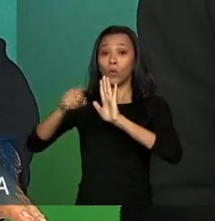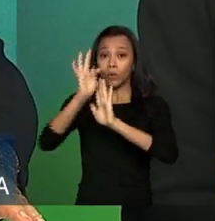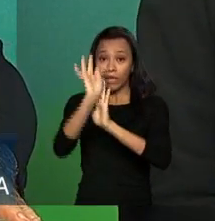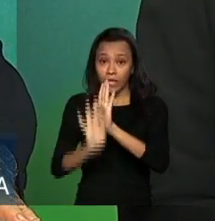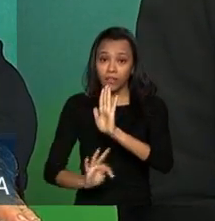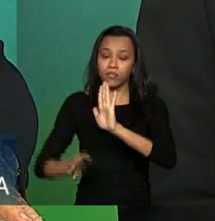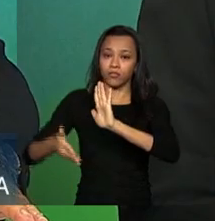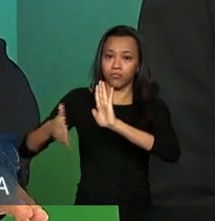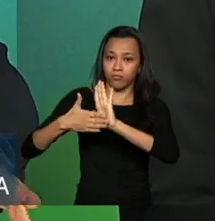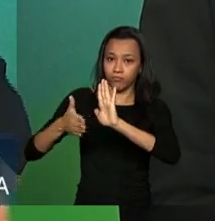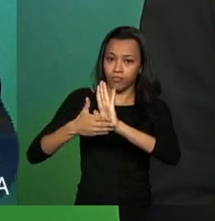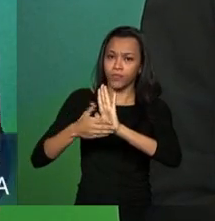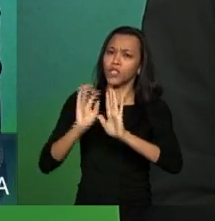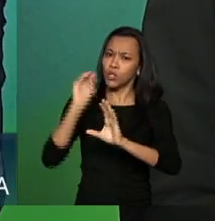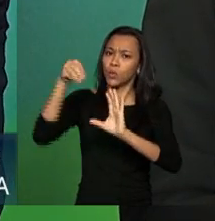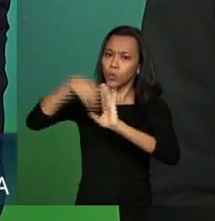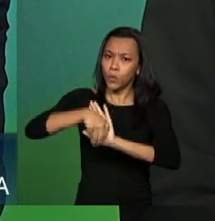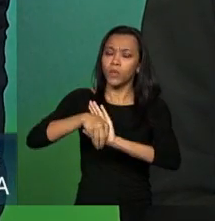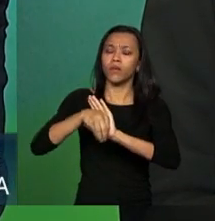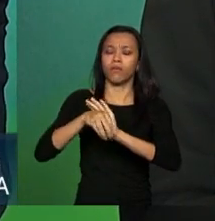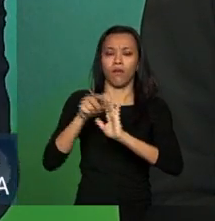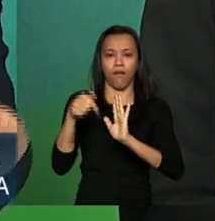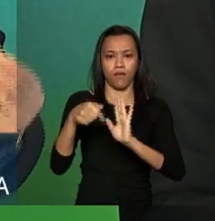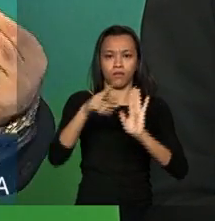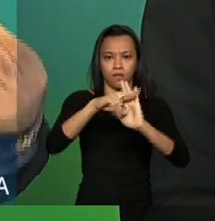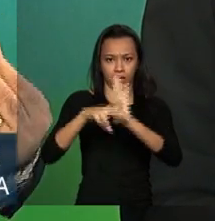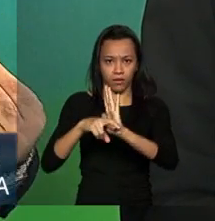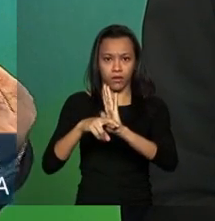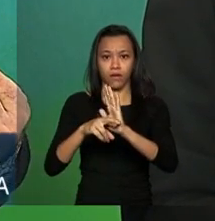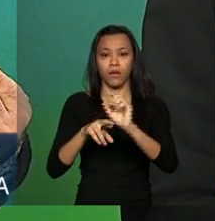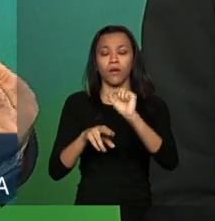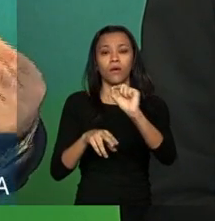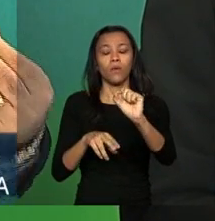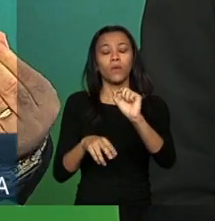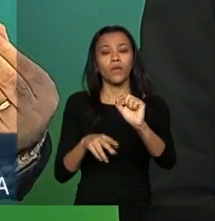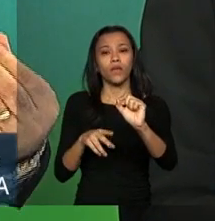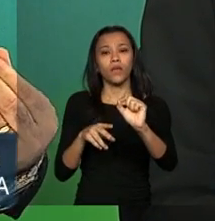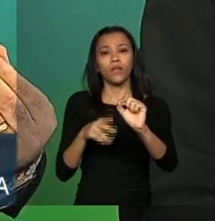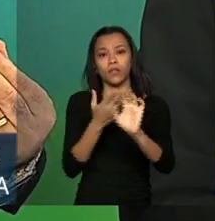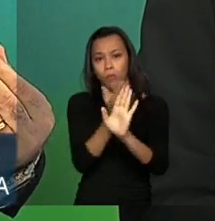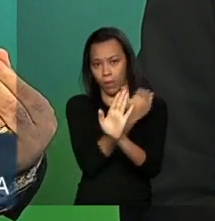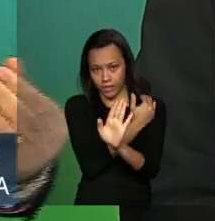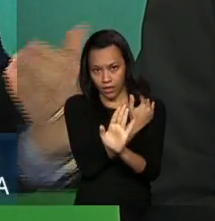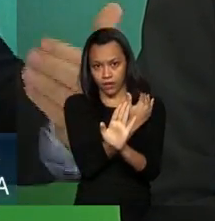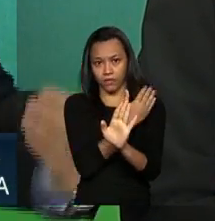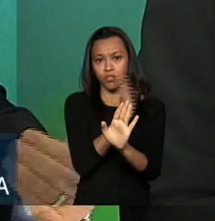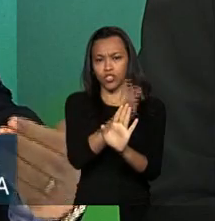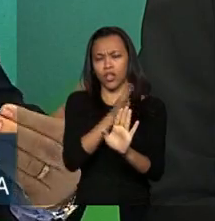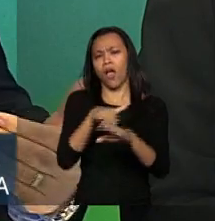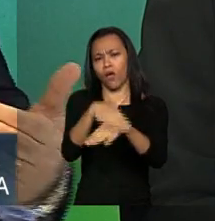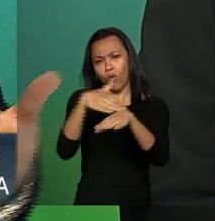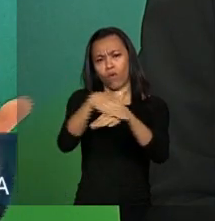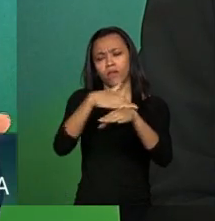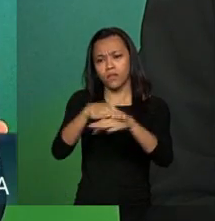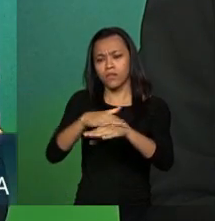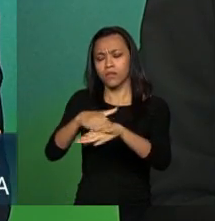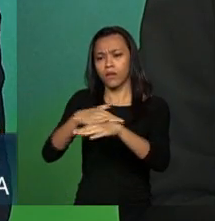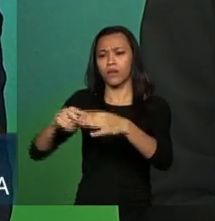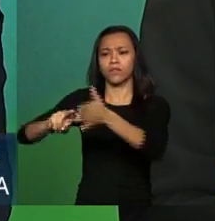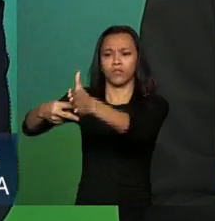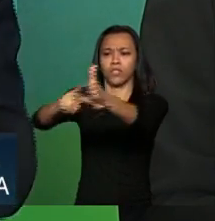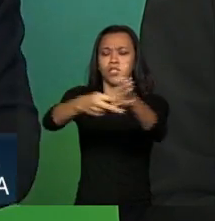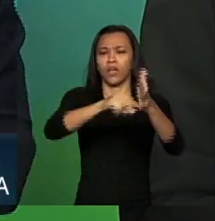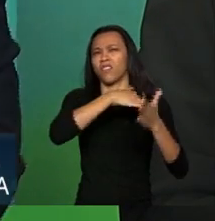8595. Com um equívoco. O que nós havíamos discutido com as centrais, e já vínhamos discutindo desde